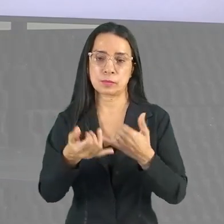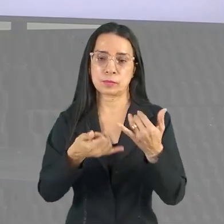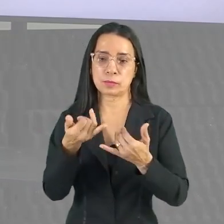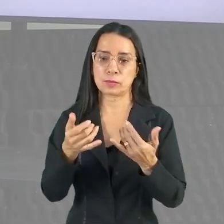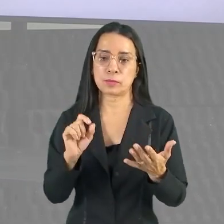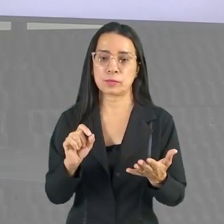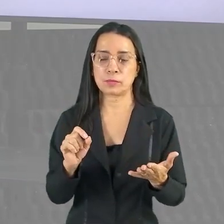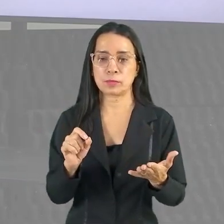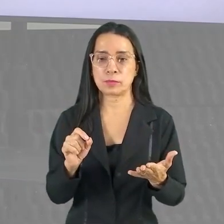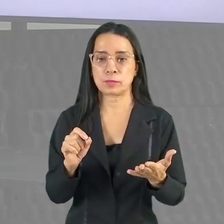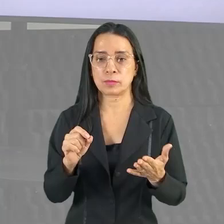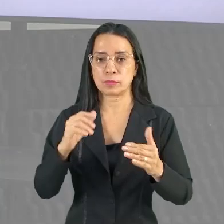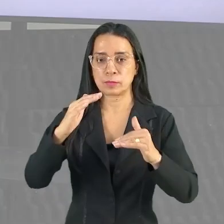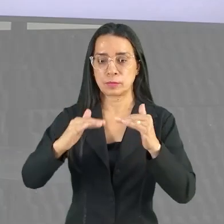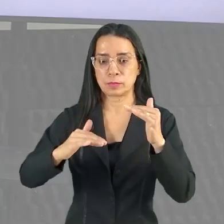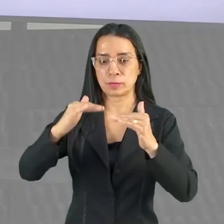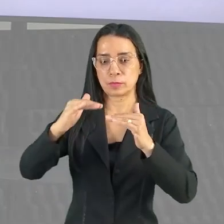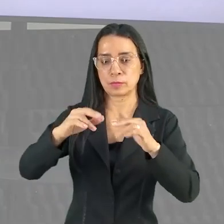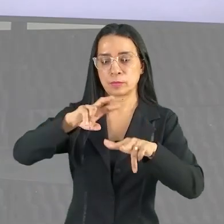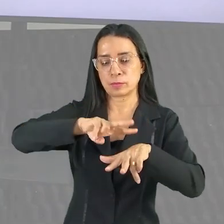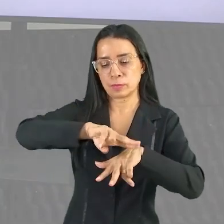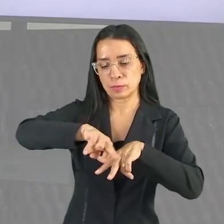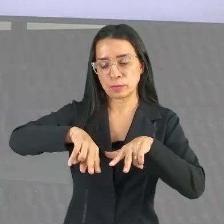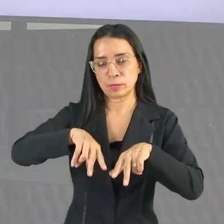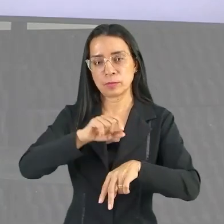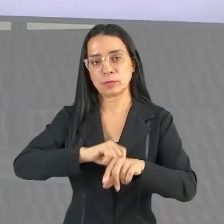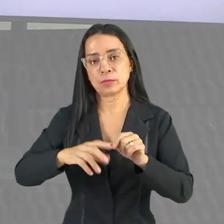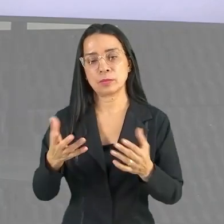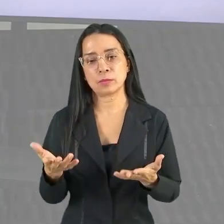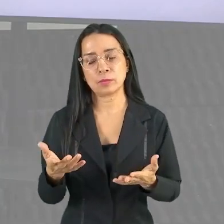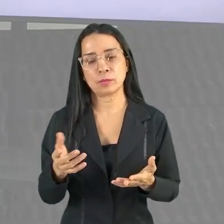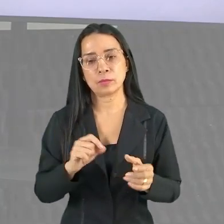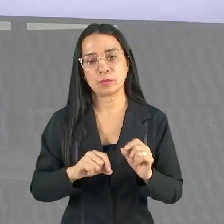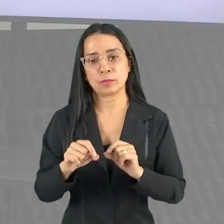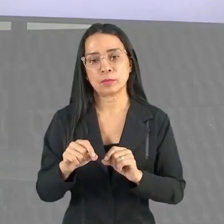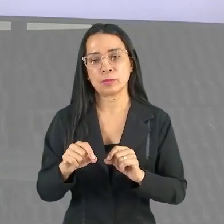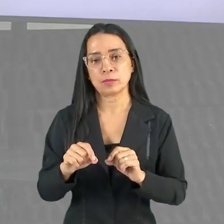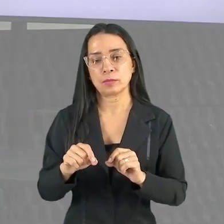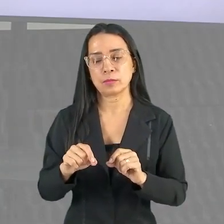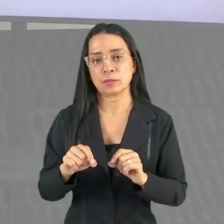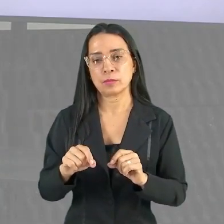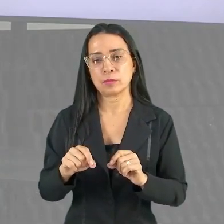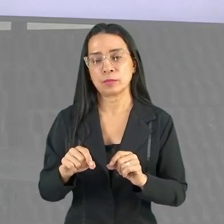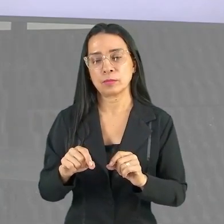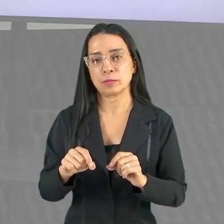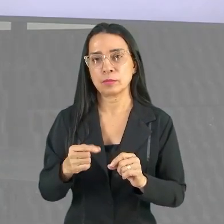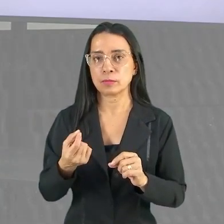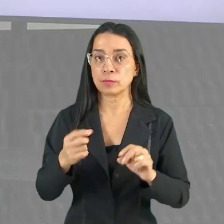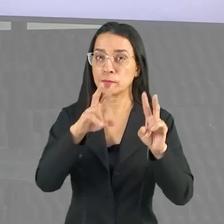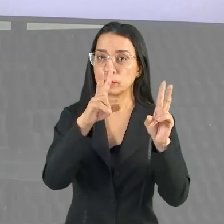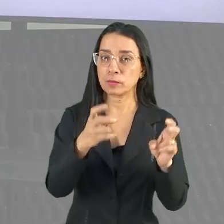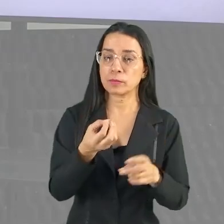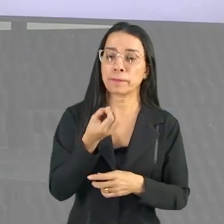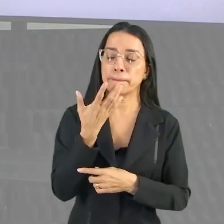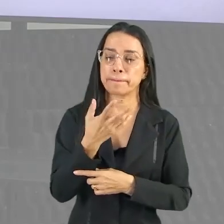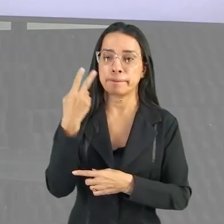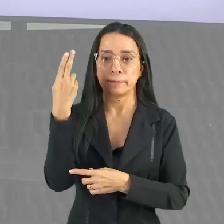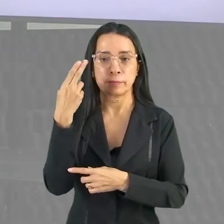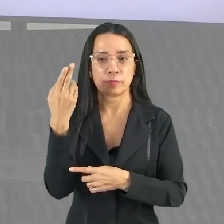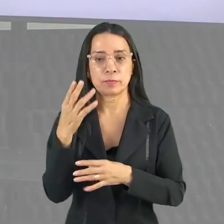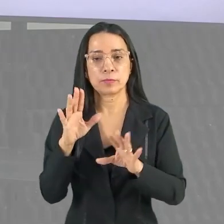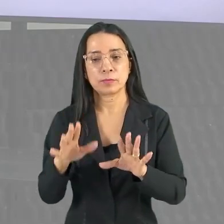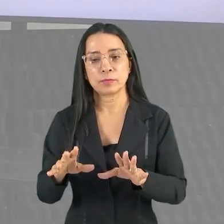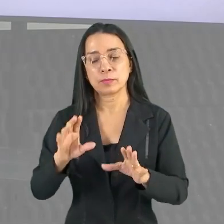desigualdade de gênero, são temas que são bem comuns. Porém, os conceitos,